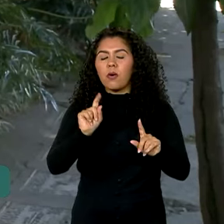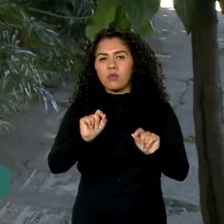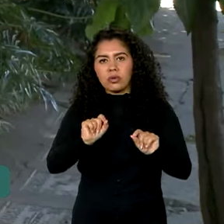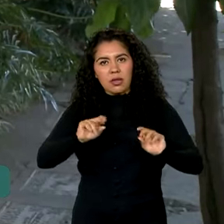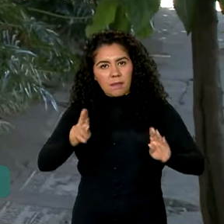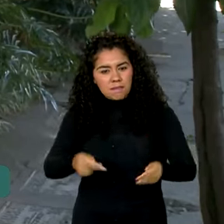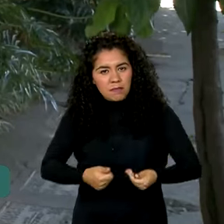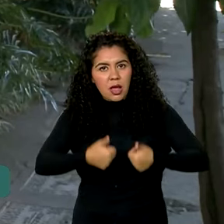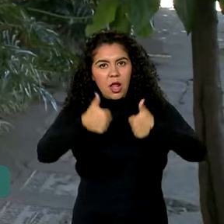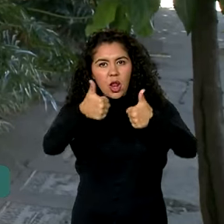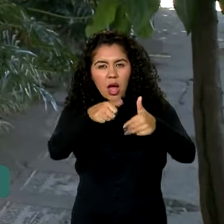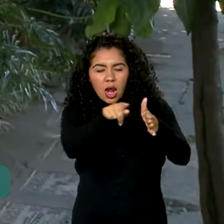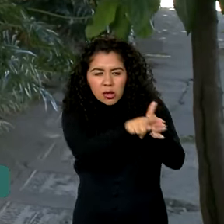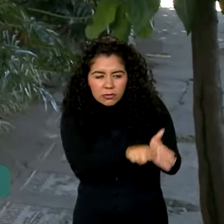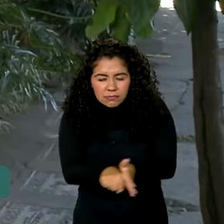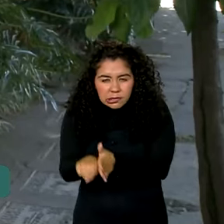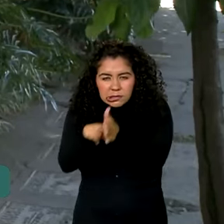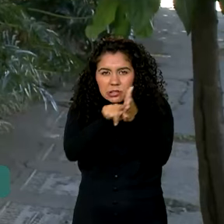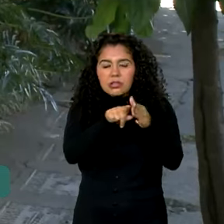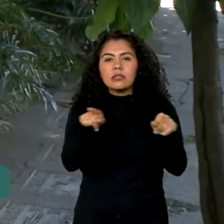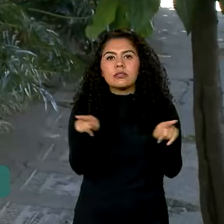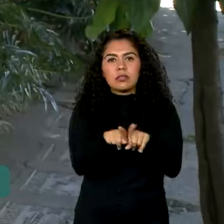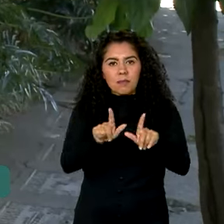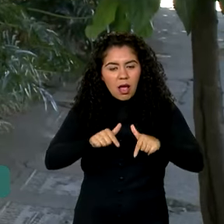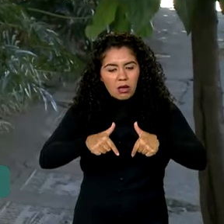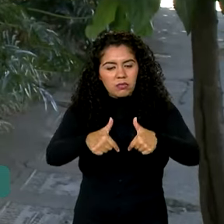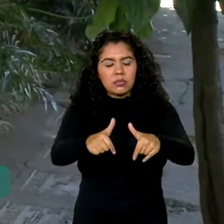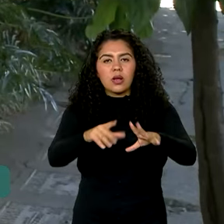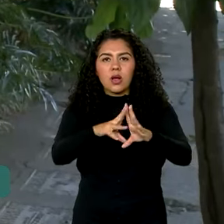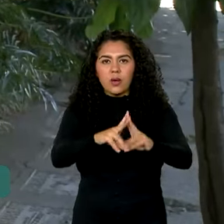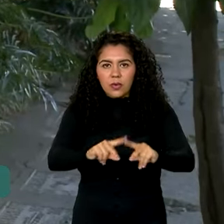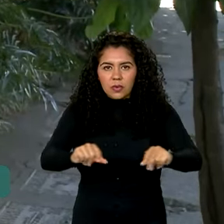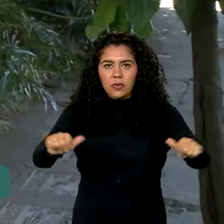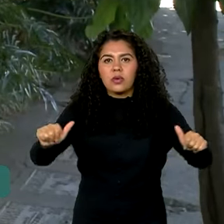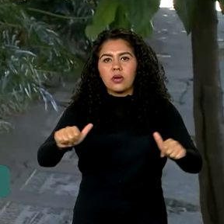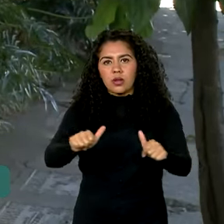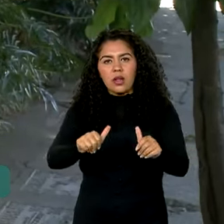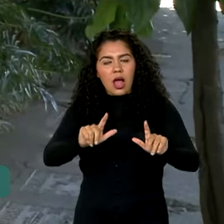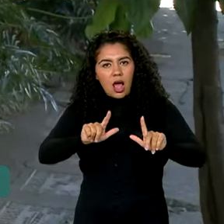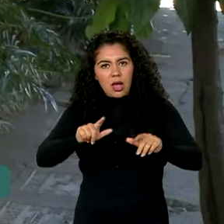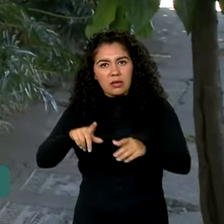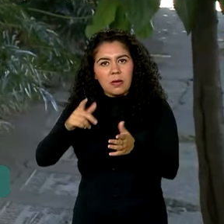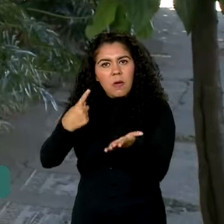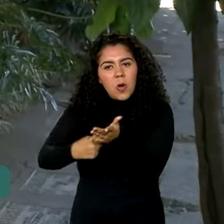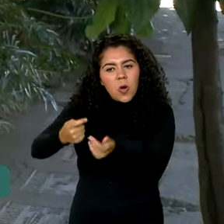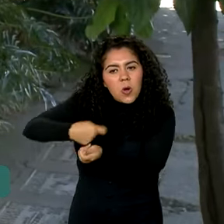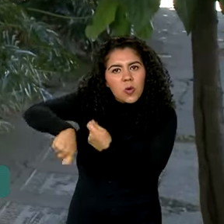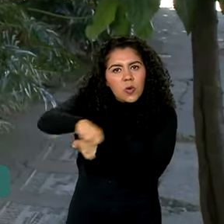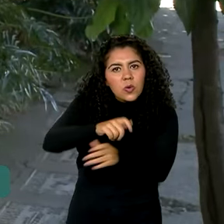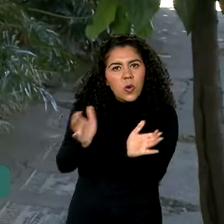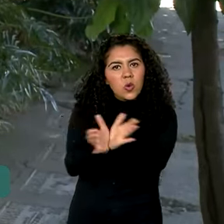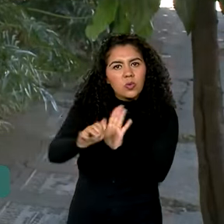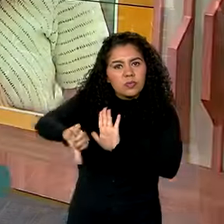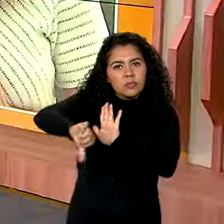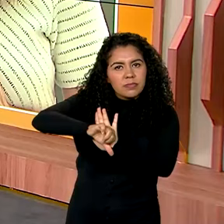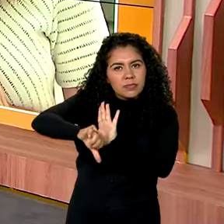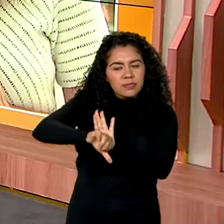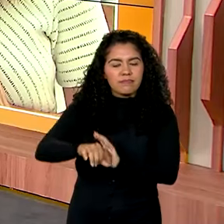a perícia e também ajuda a combater ações de facções criminosas. Vanessa.